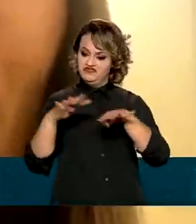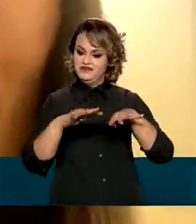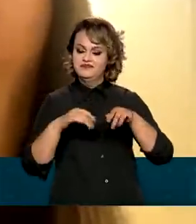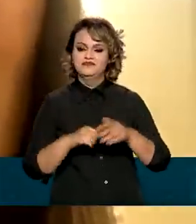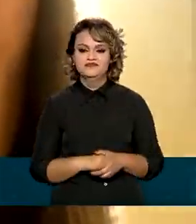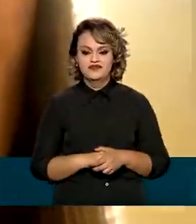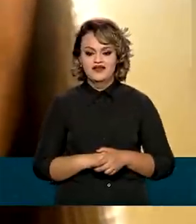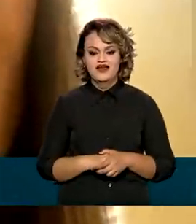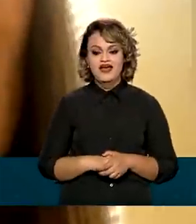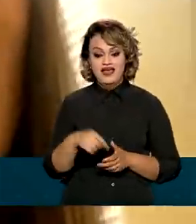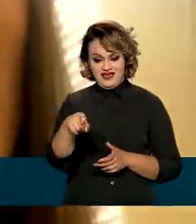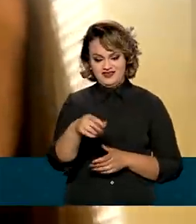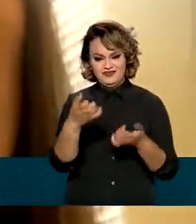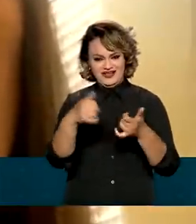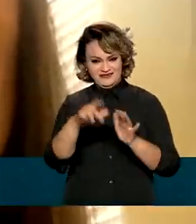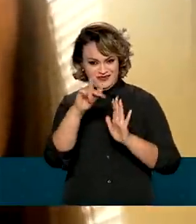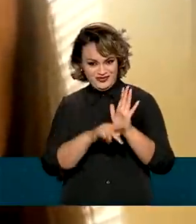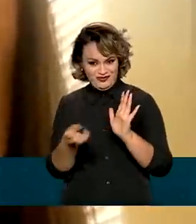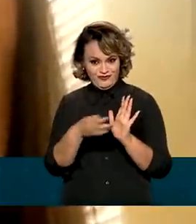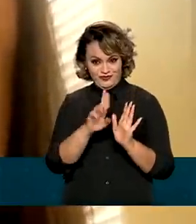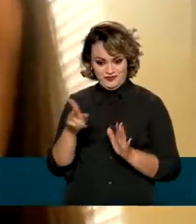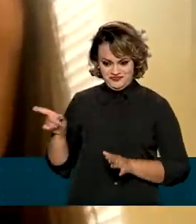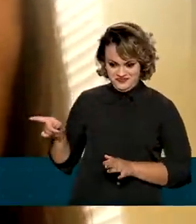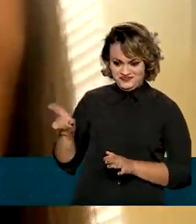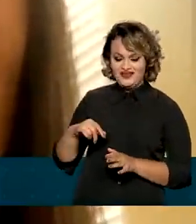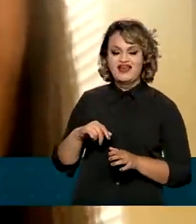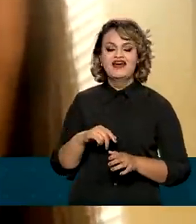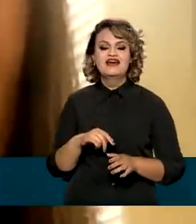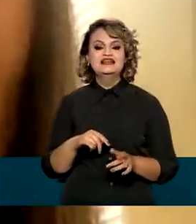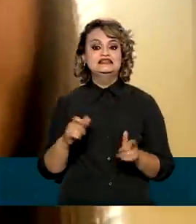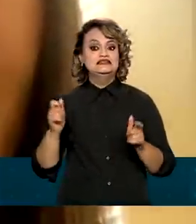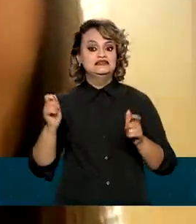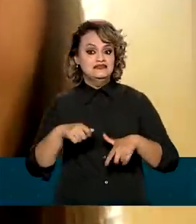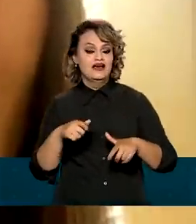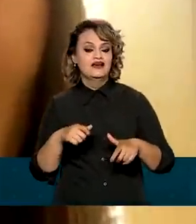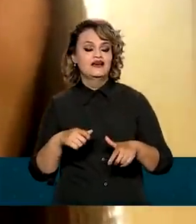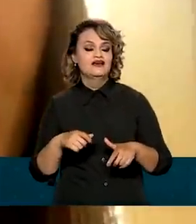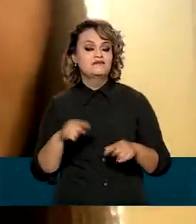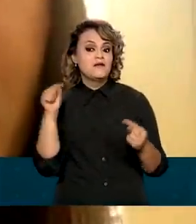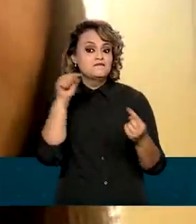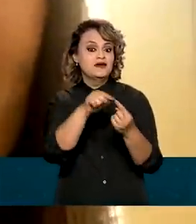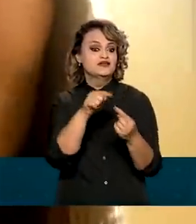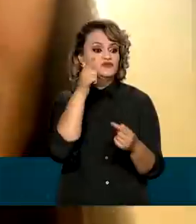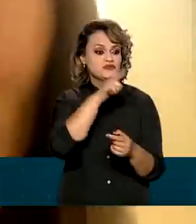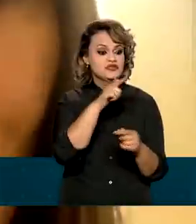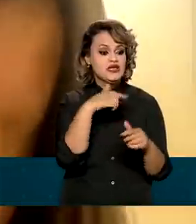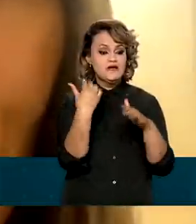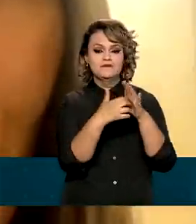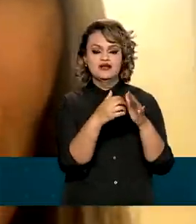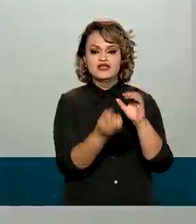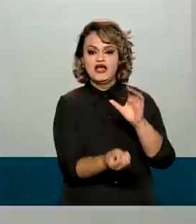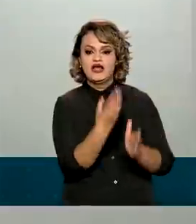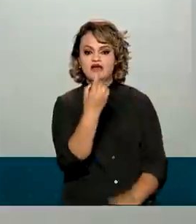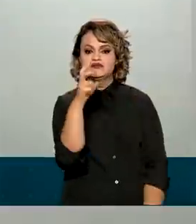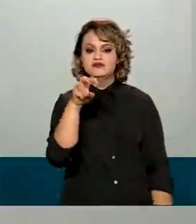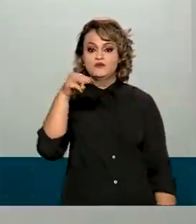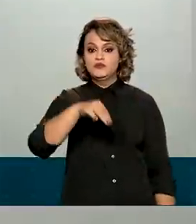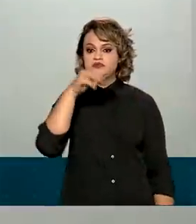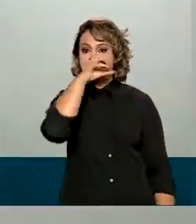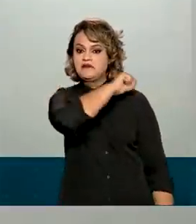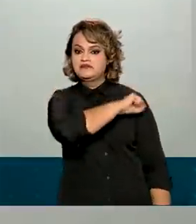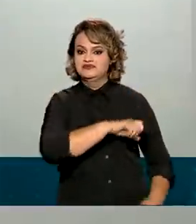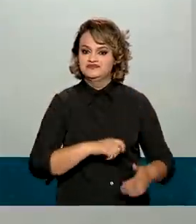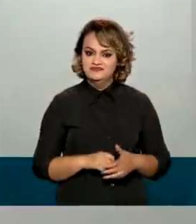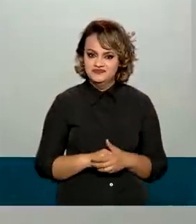a implementação do Balcão Único, já temos a meta de abrir uma empresa em cinco minutos. Essas e outras